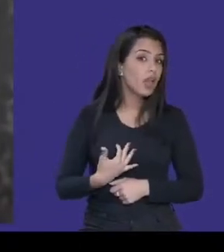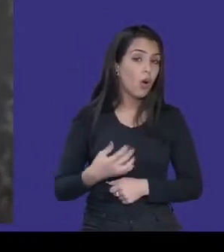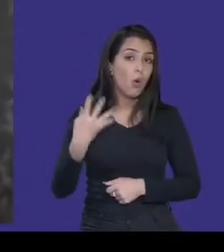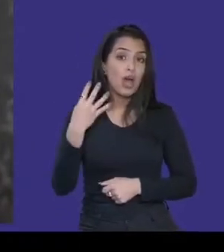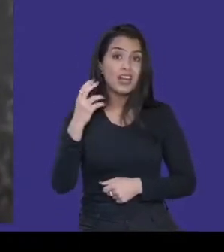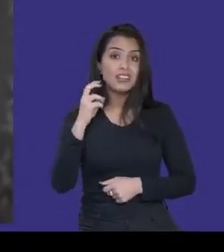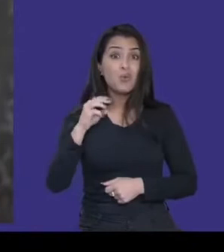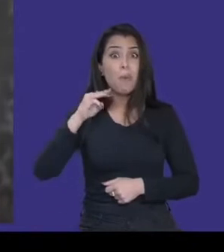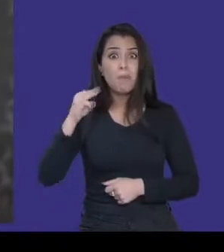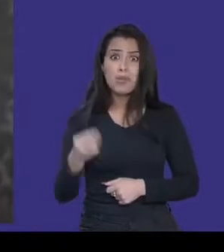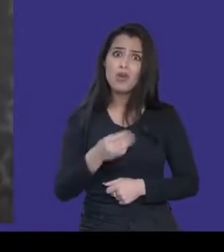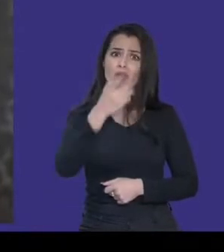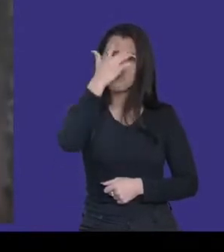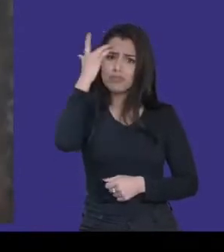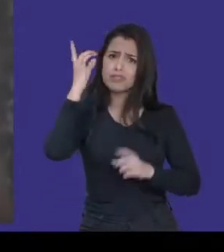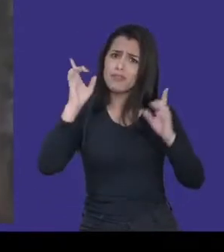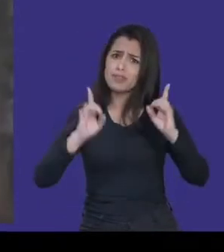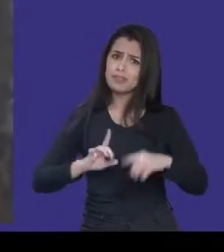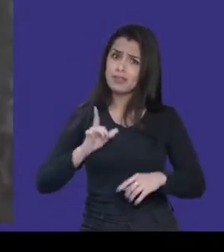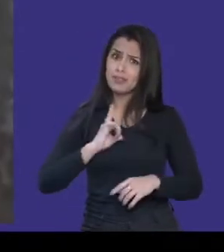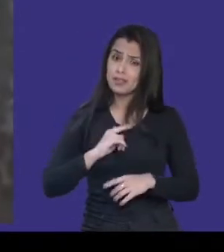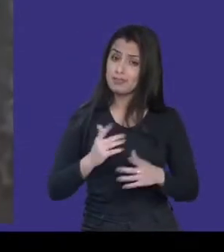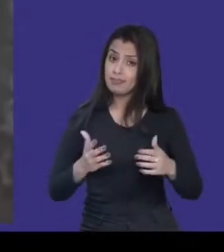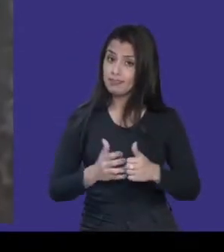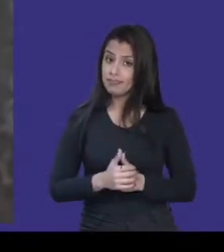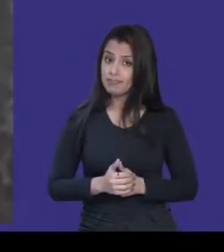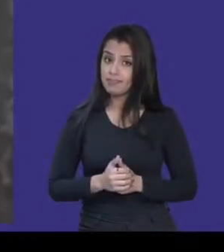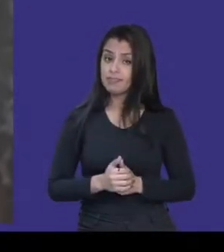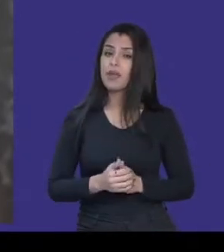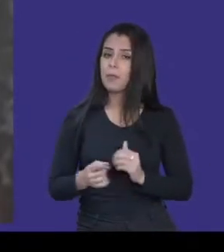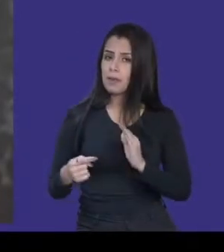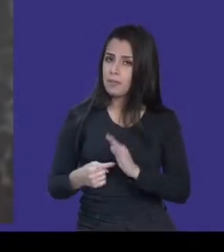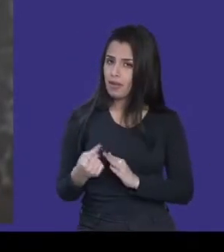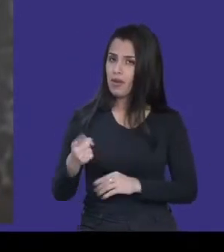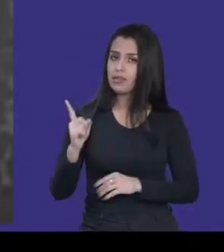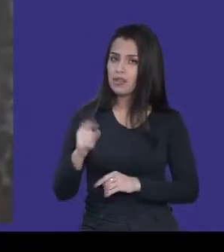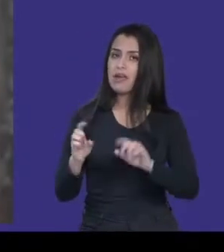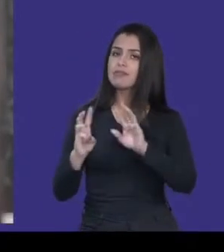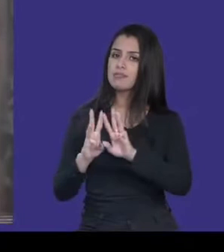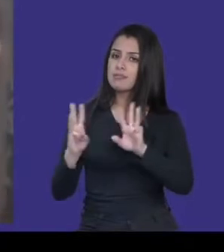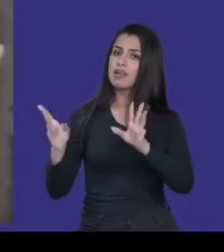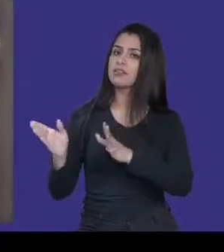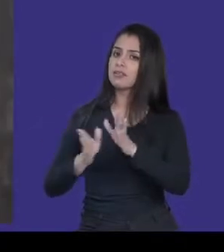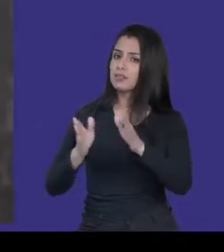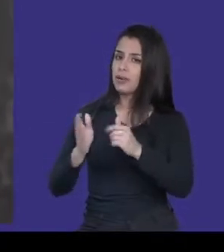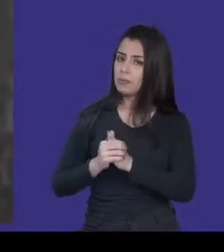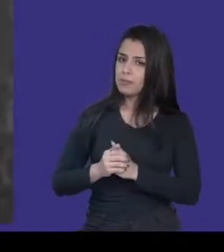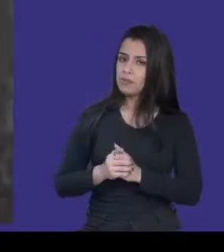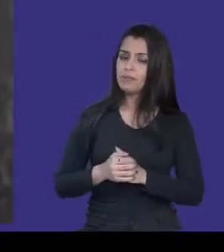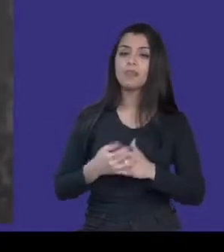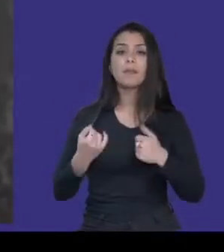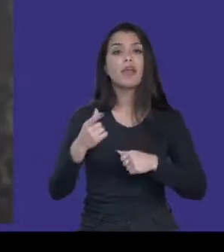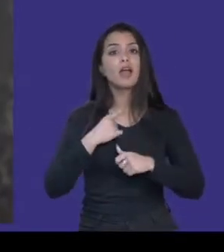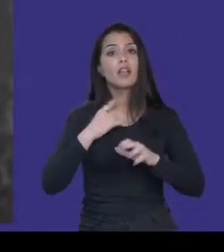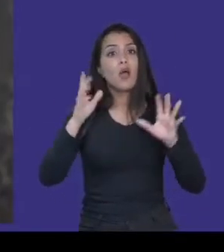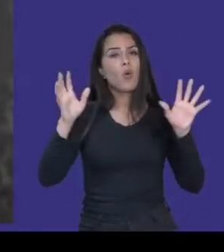passo é ter um site acessível. E aí, que a gente tem que fazer, né? Então, é preciso que tenha contraste suficiente